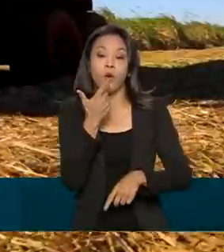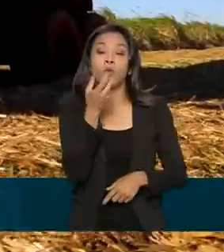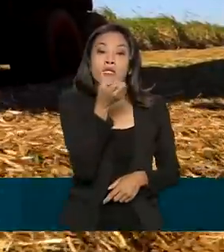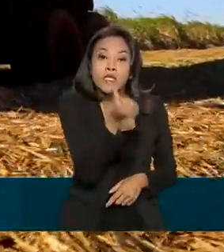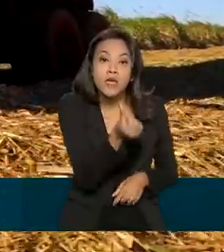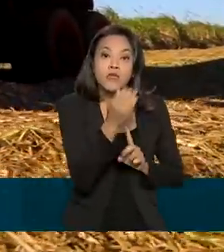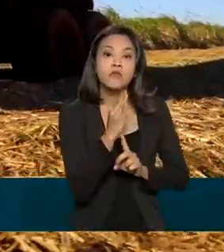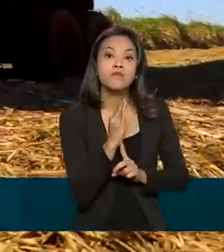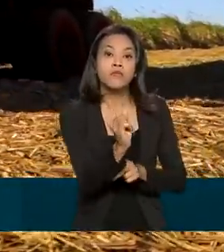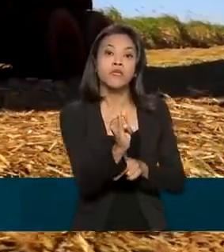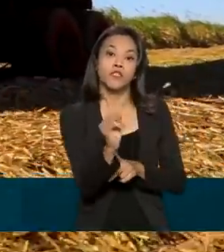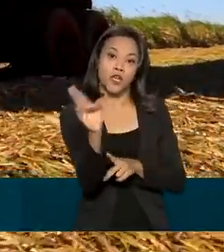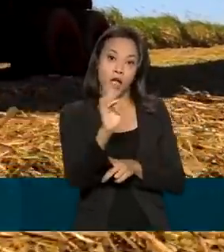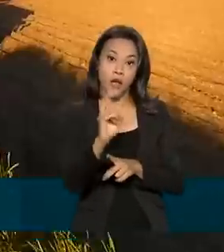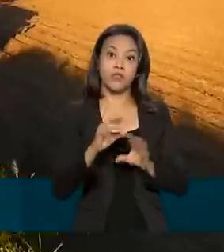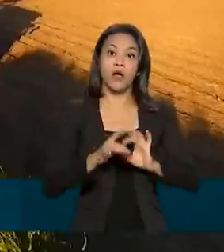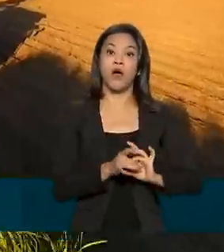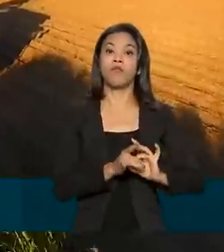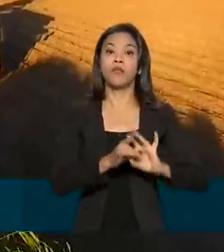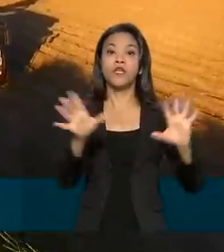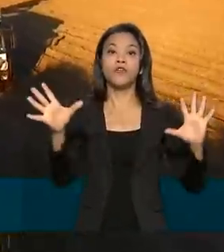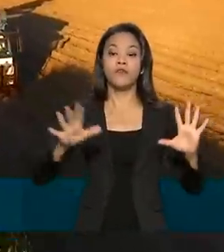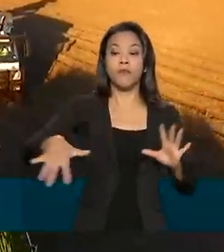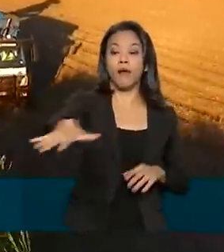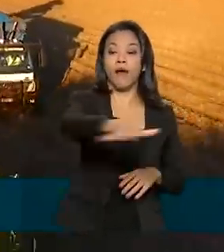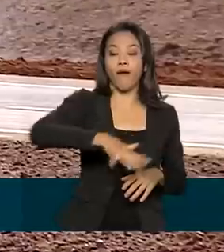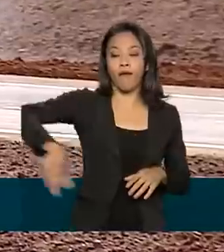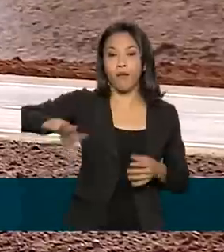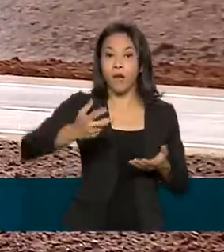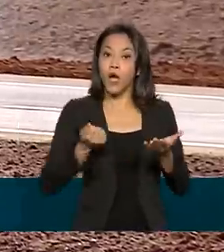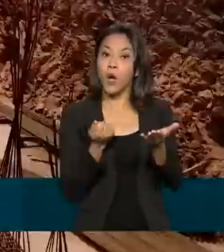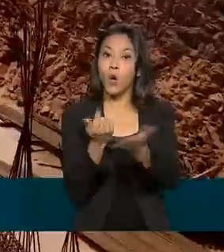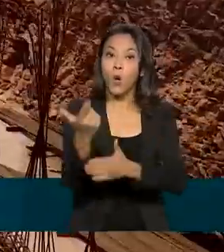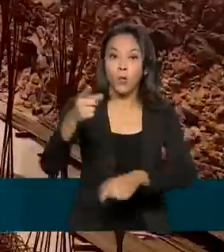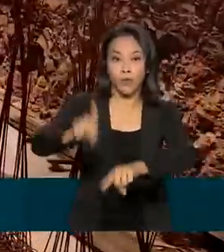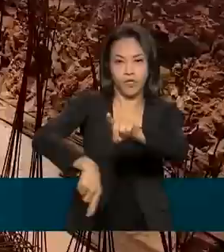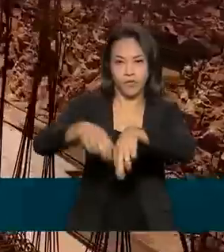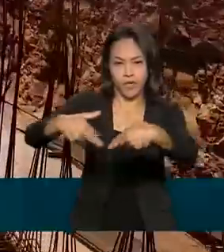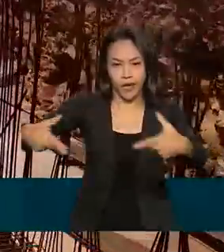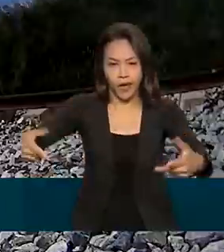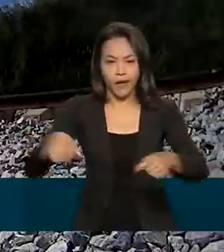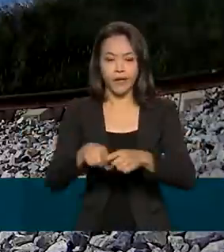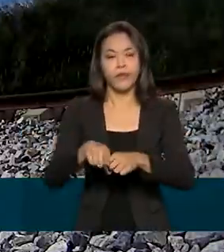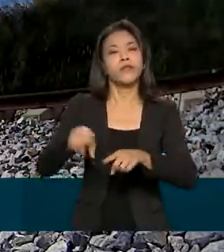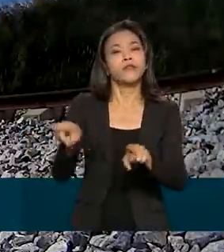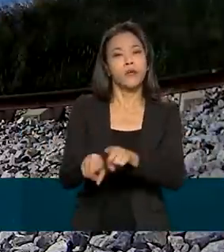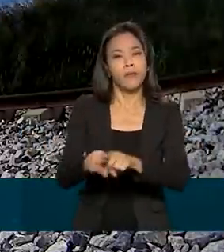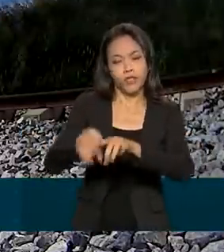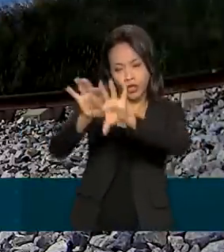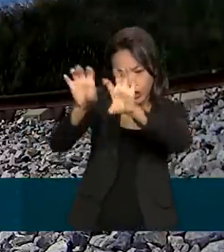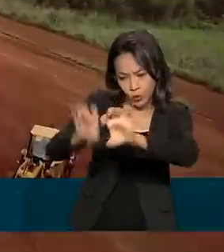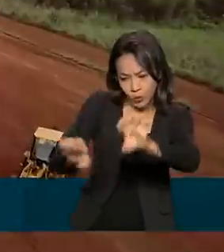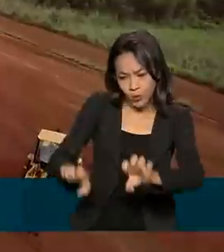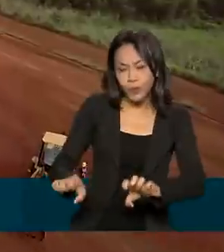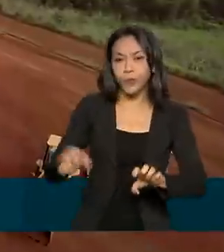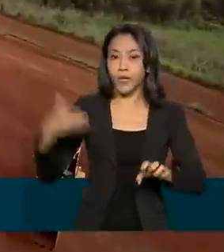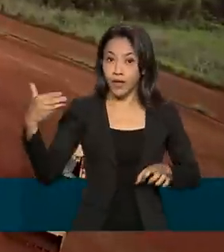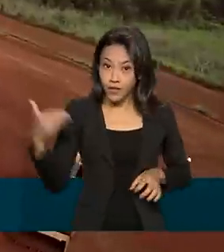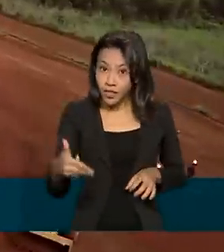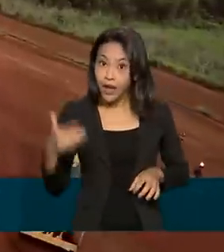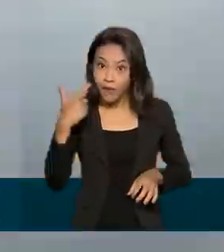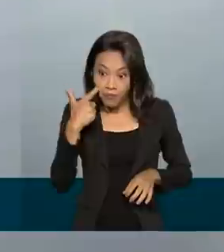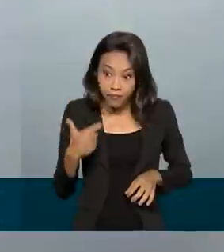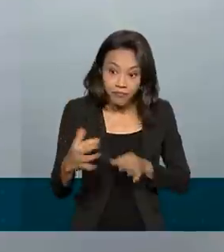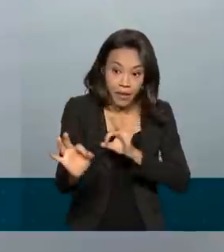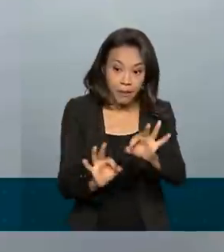de reais estarão à disposição do setor para compra de produtos e obras de infraestrutura, já visando a próxima